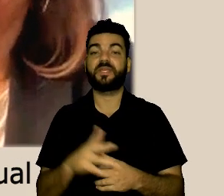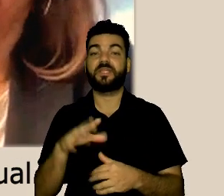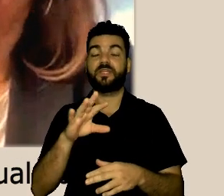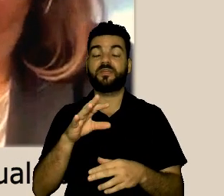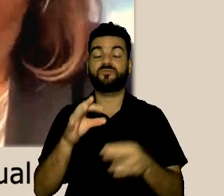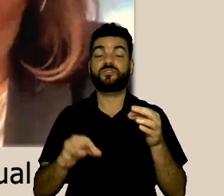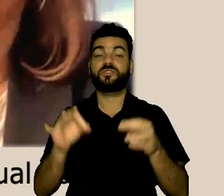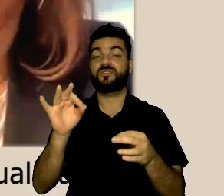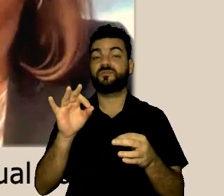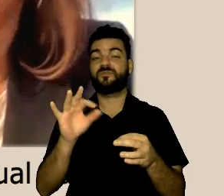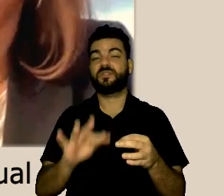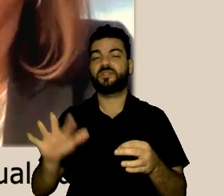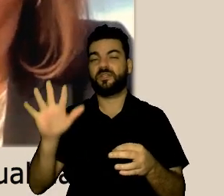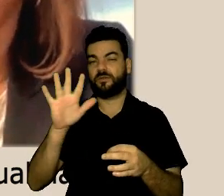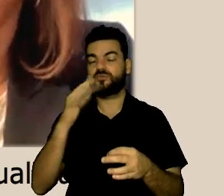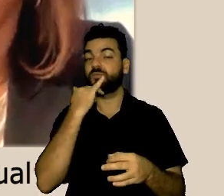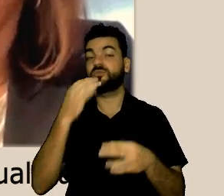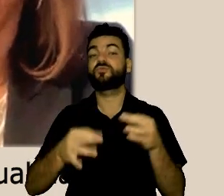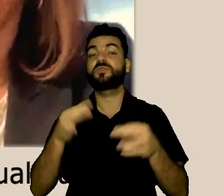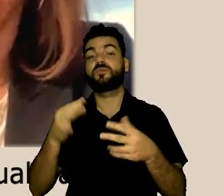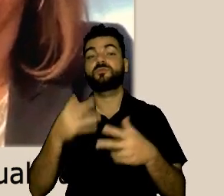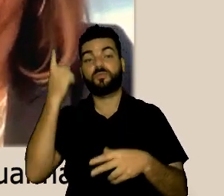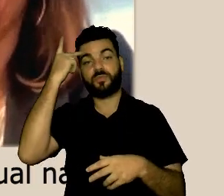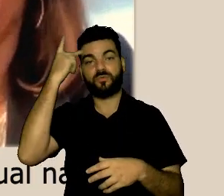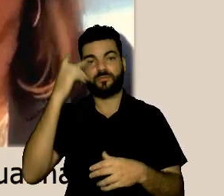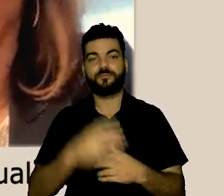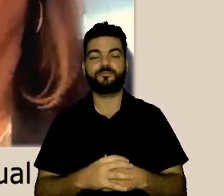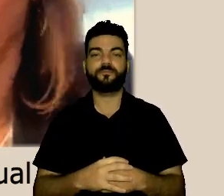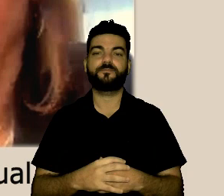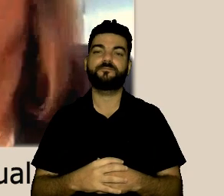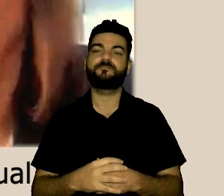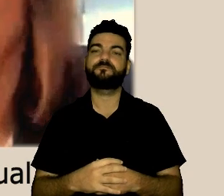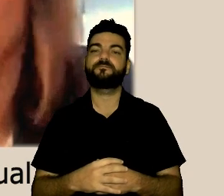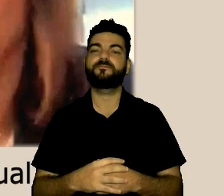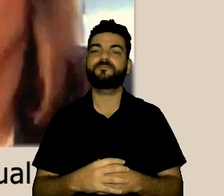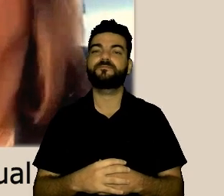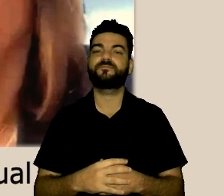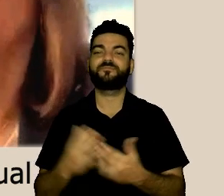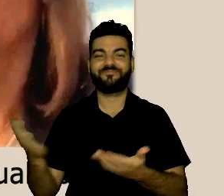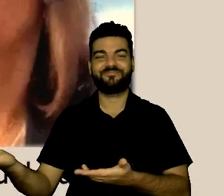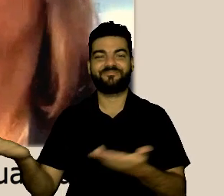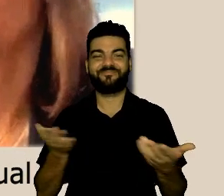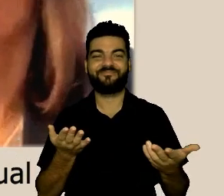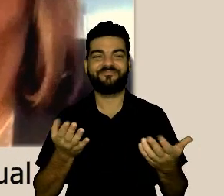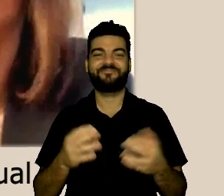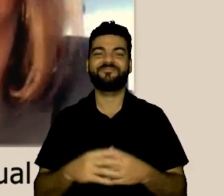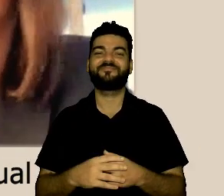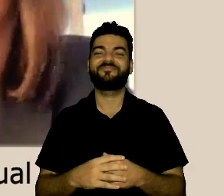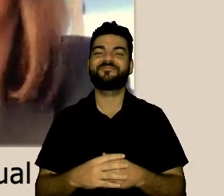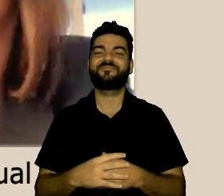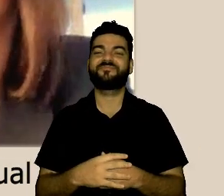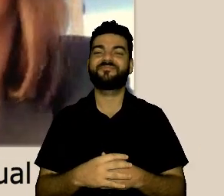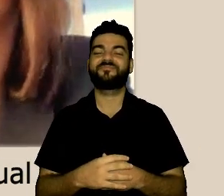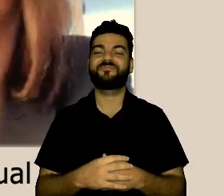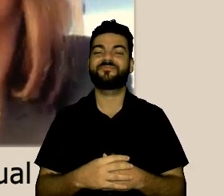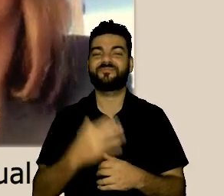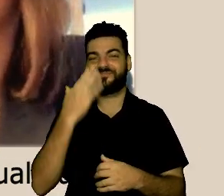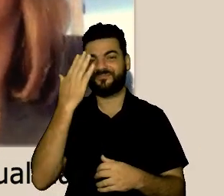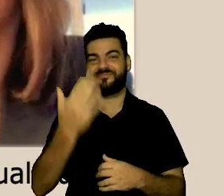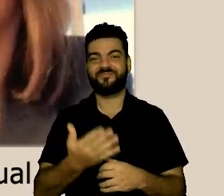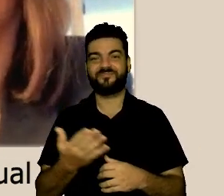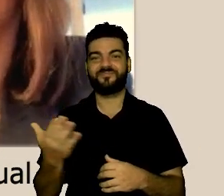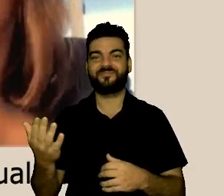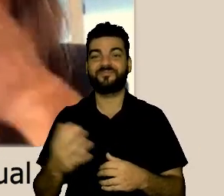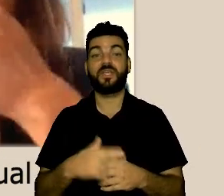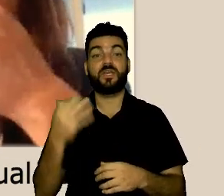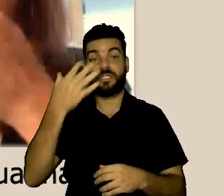Judiciária de São Paulo. Jocely, você está com a palavra. Obrigada. Peço com a sua